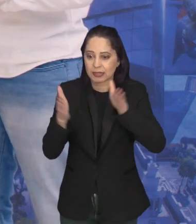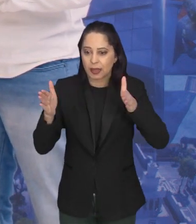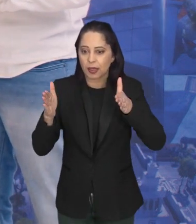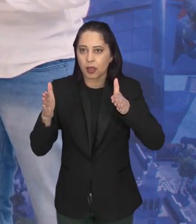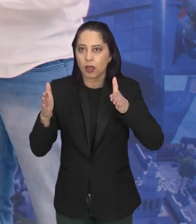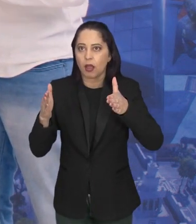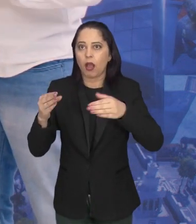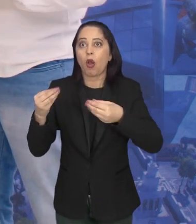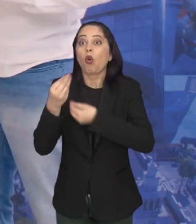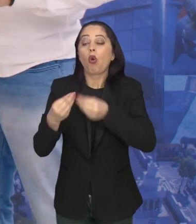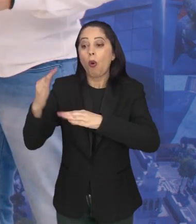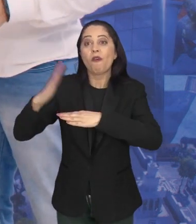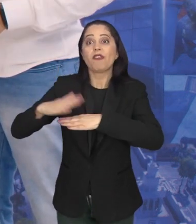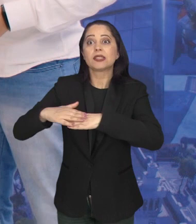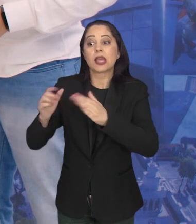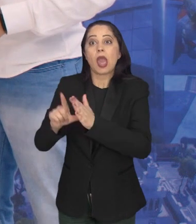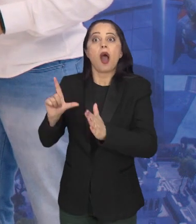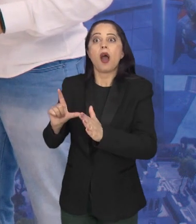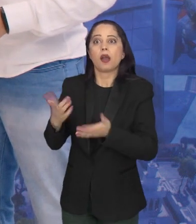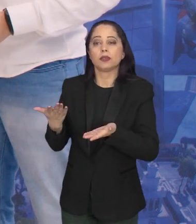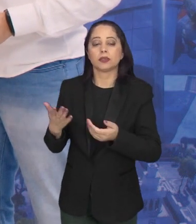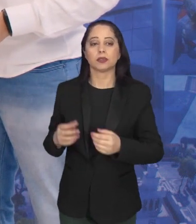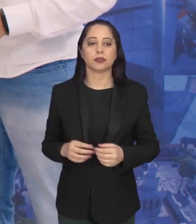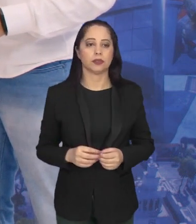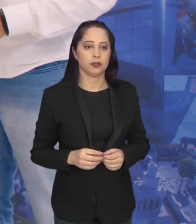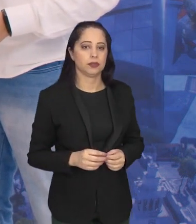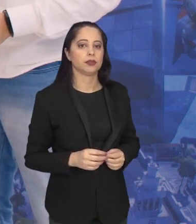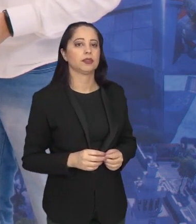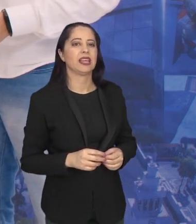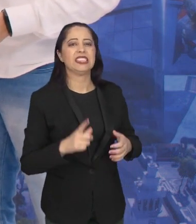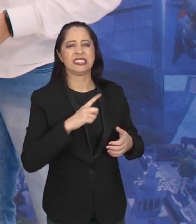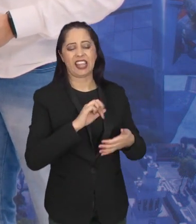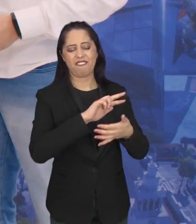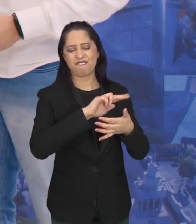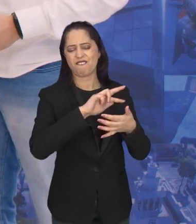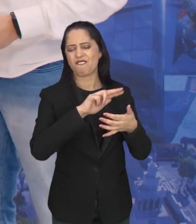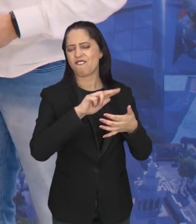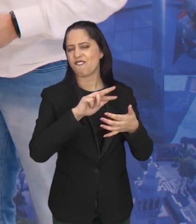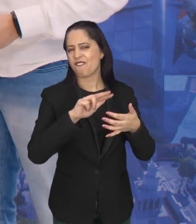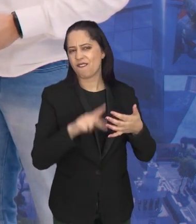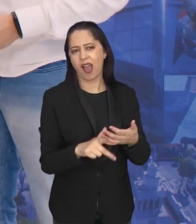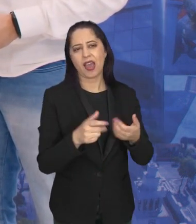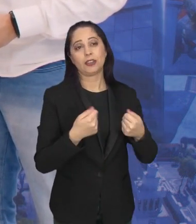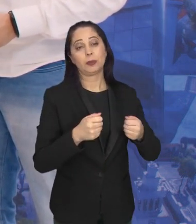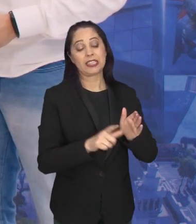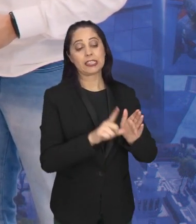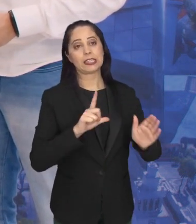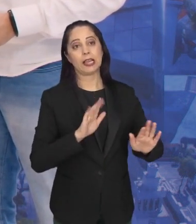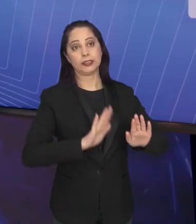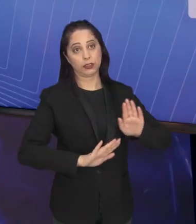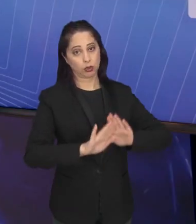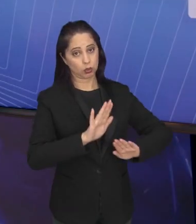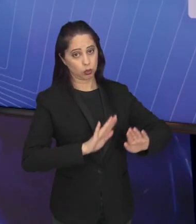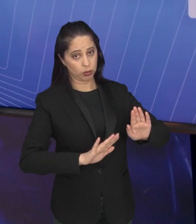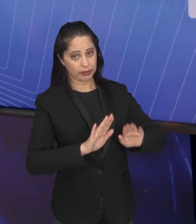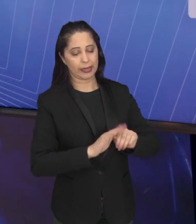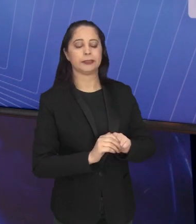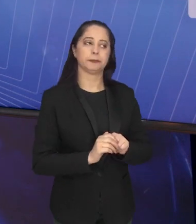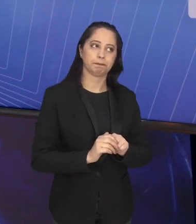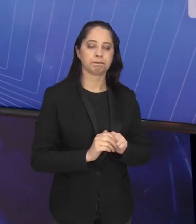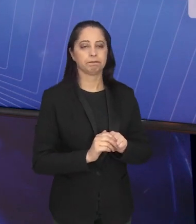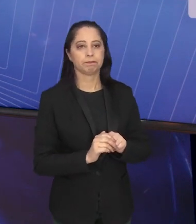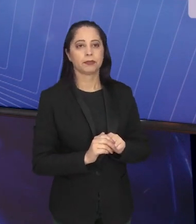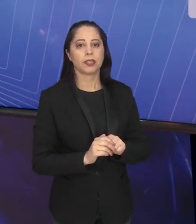o que eu preciso fazer antes de abrir o meu negócio? Olha, tem vários aspectos que a gente tem que tomar muito cuidado. Vamos